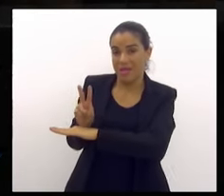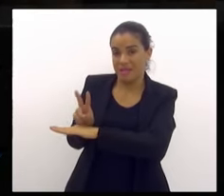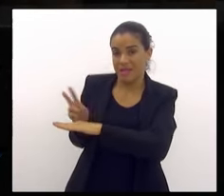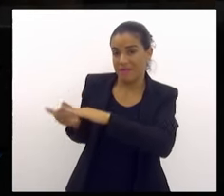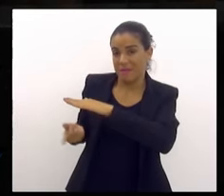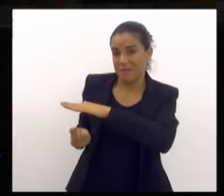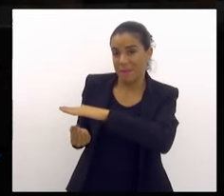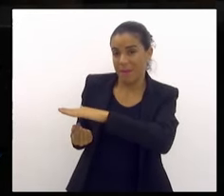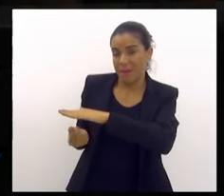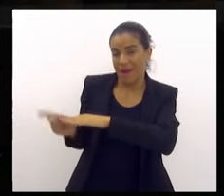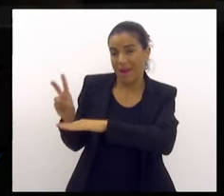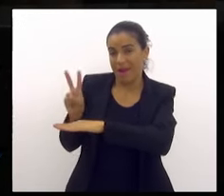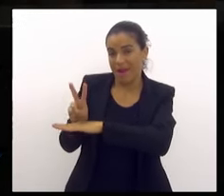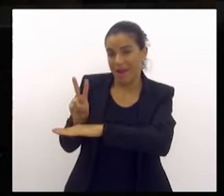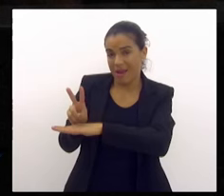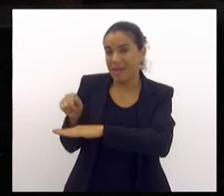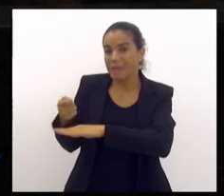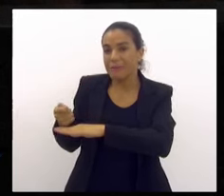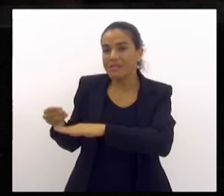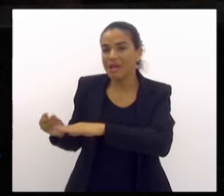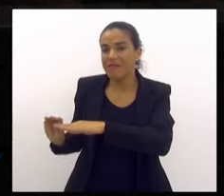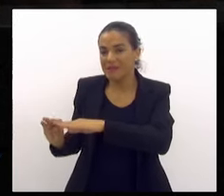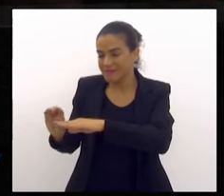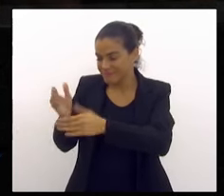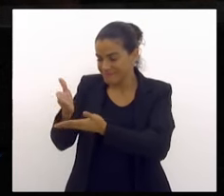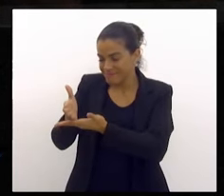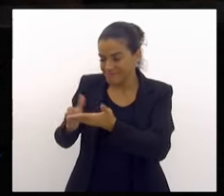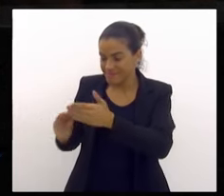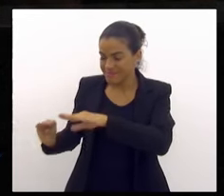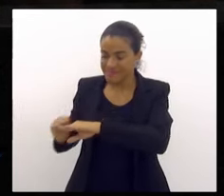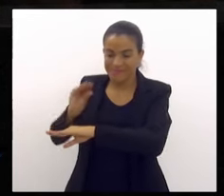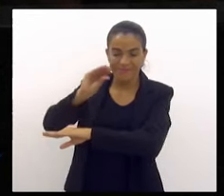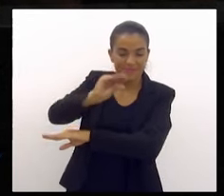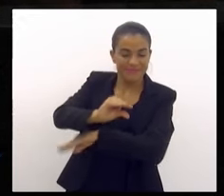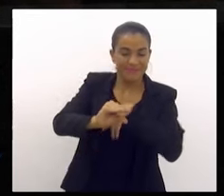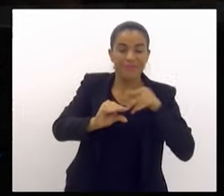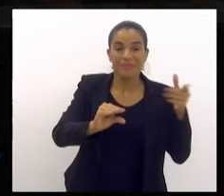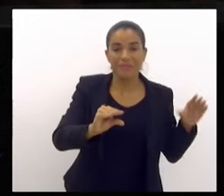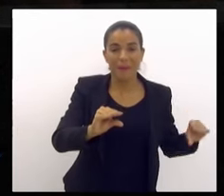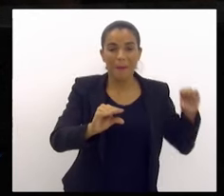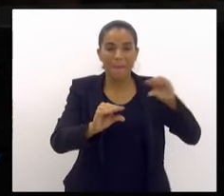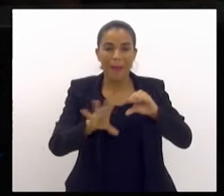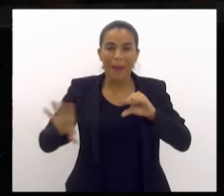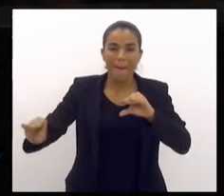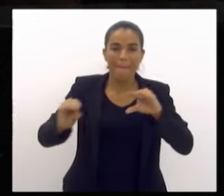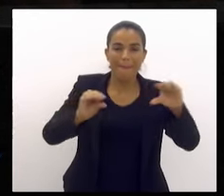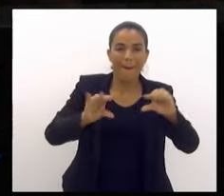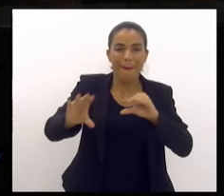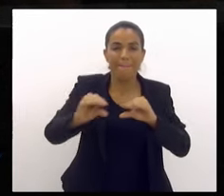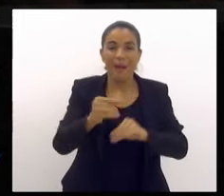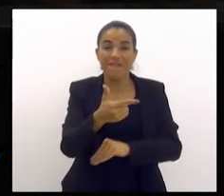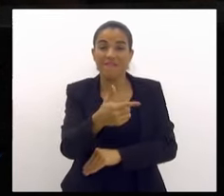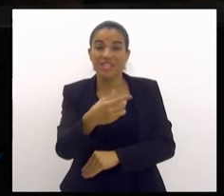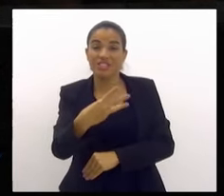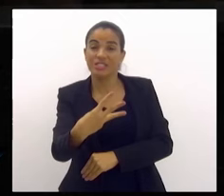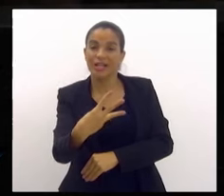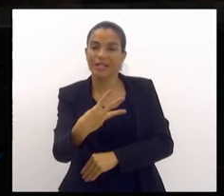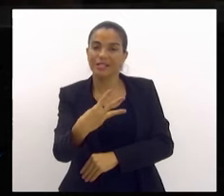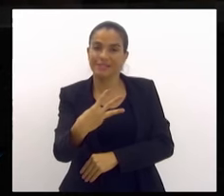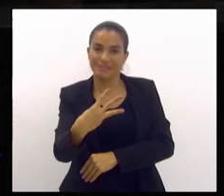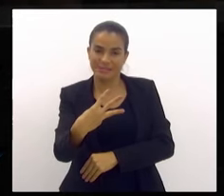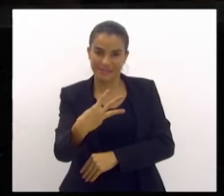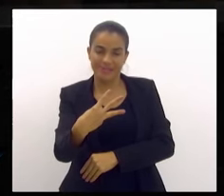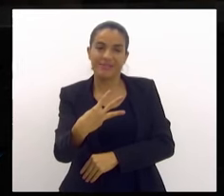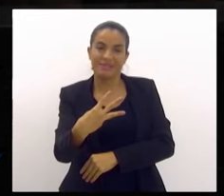disponibilizar seus saldos para fechar as contas de 23 fechar as